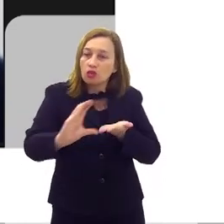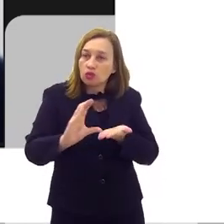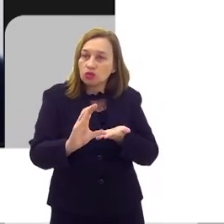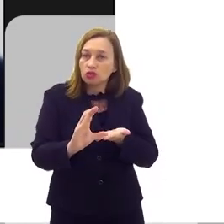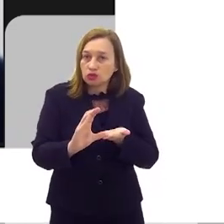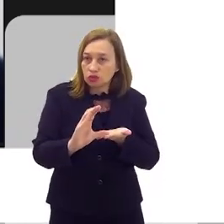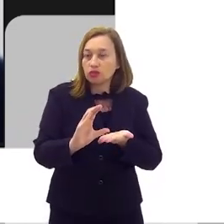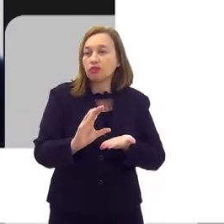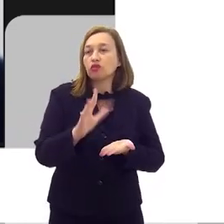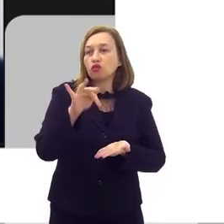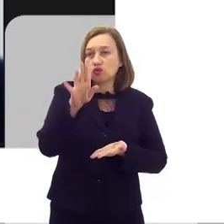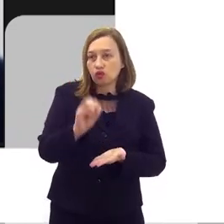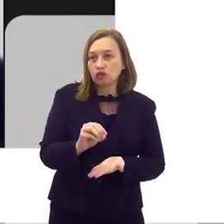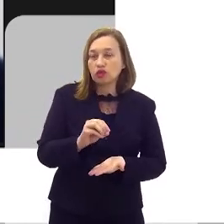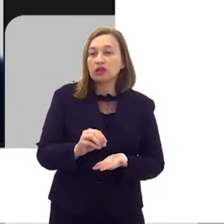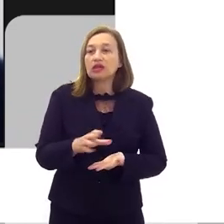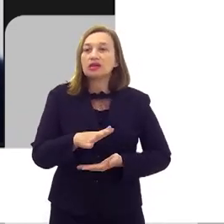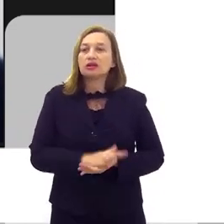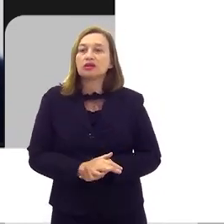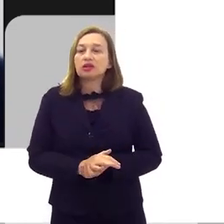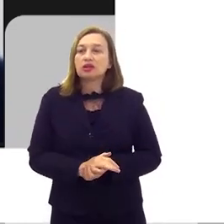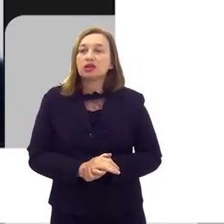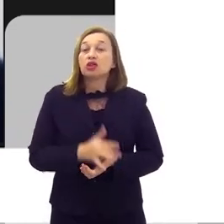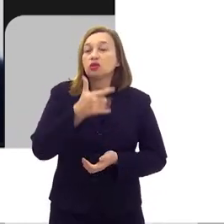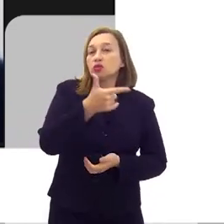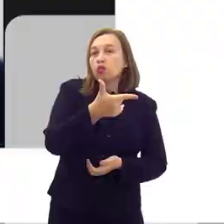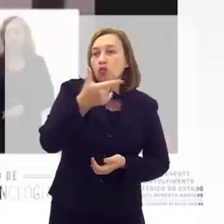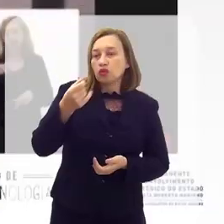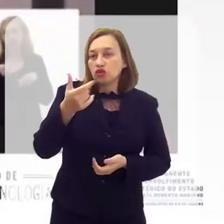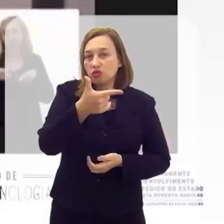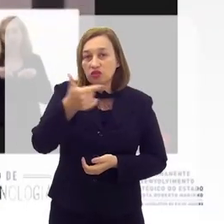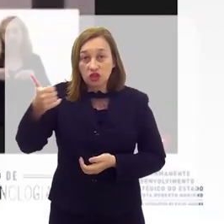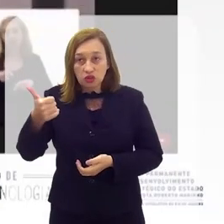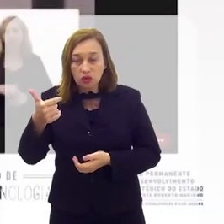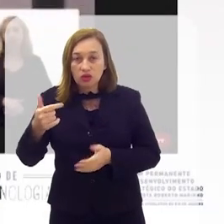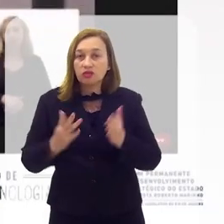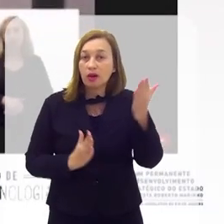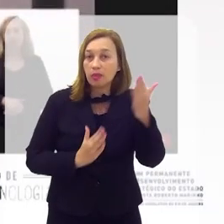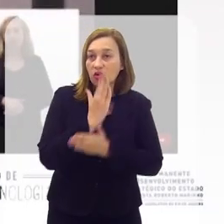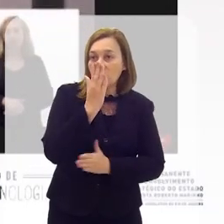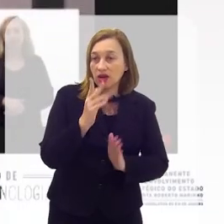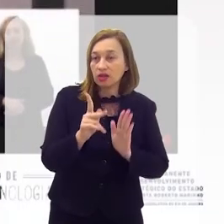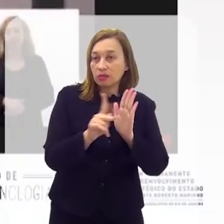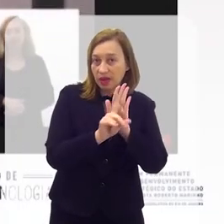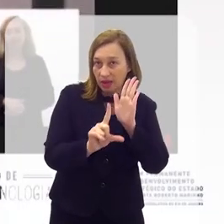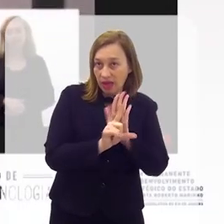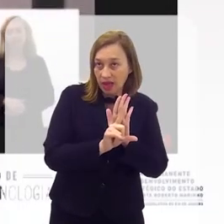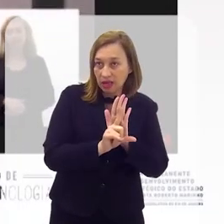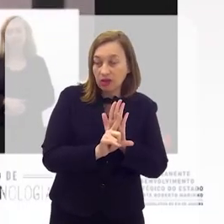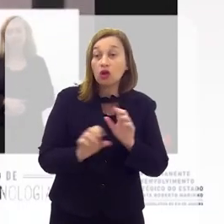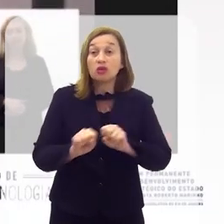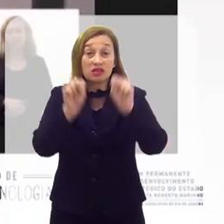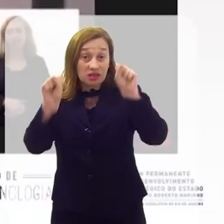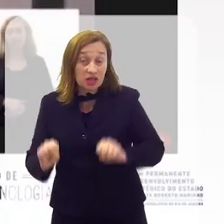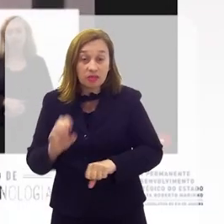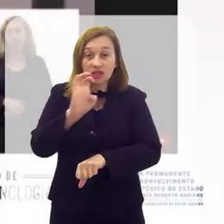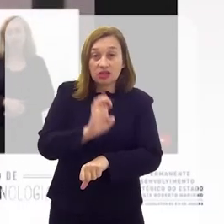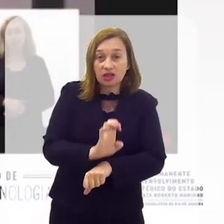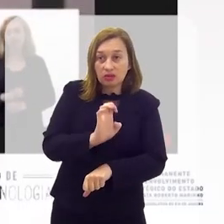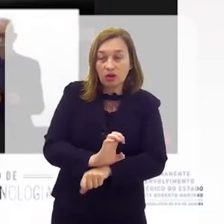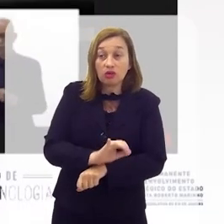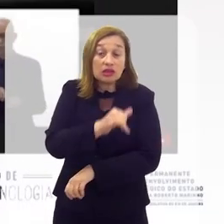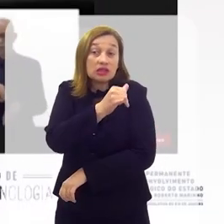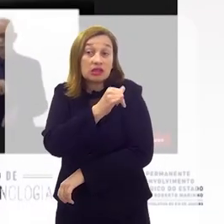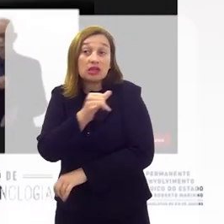de inovação serão com recursos do fundo preferencialmente. Diante desse cenário, em 2022, o PL foi